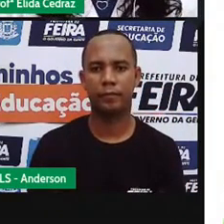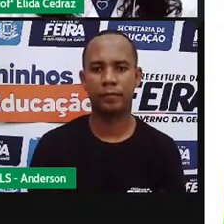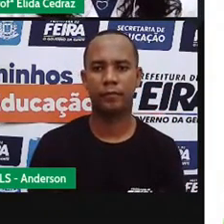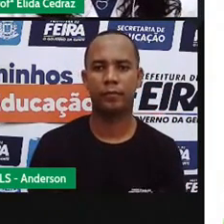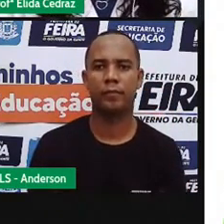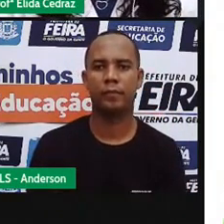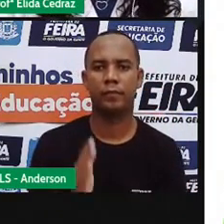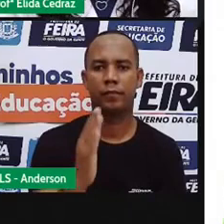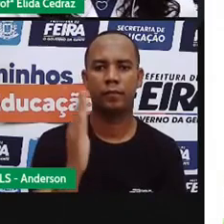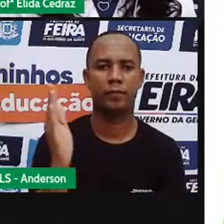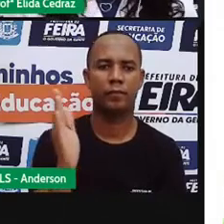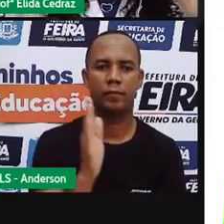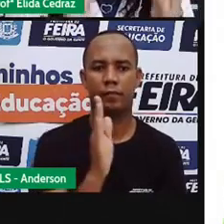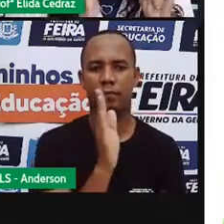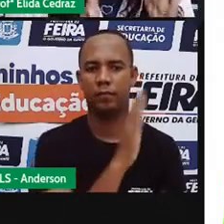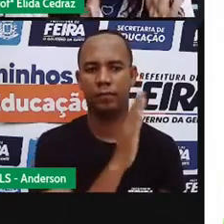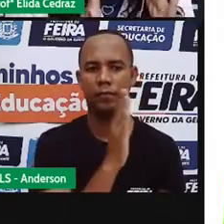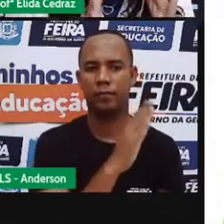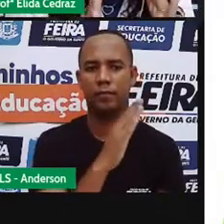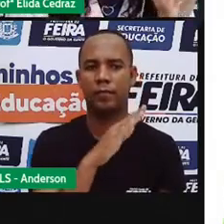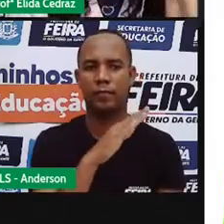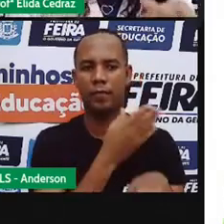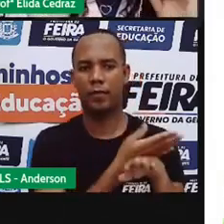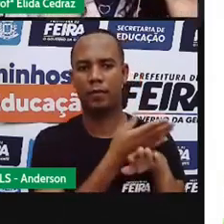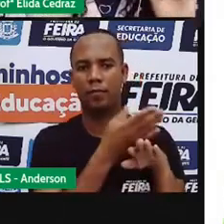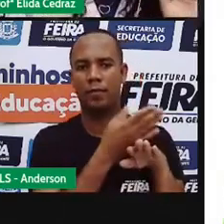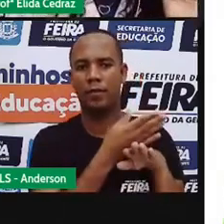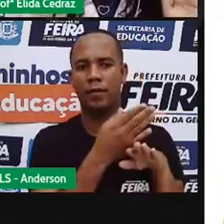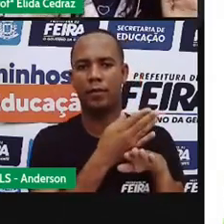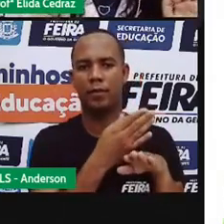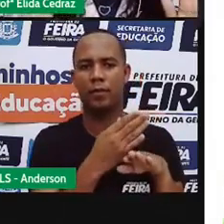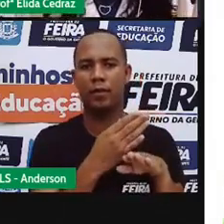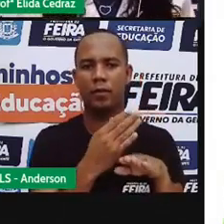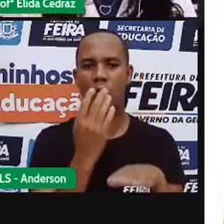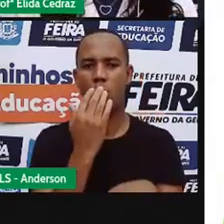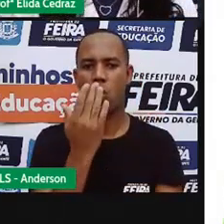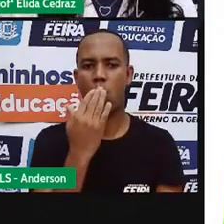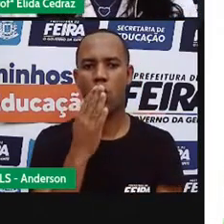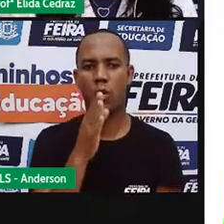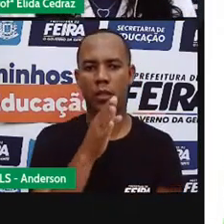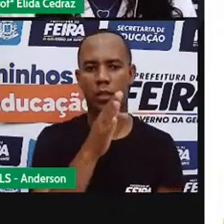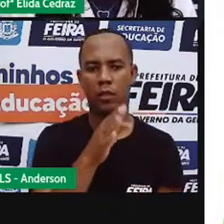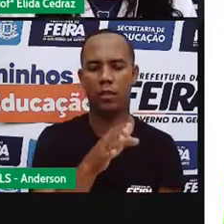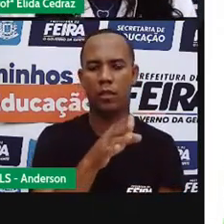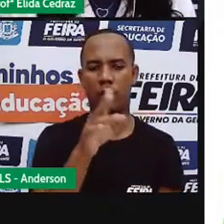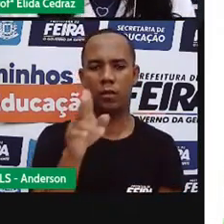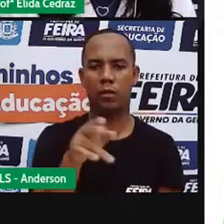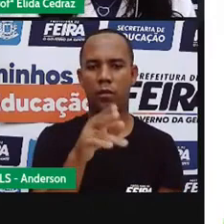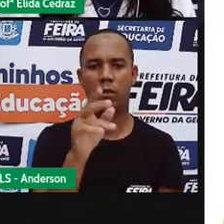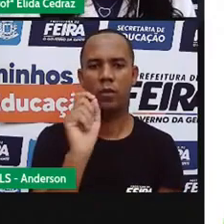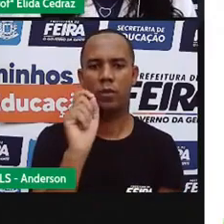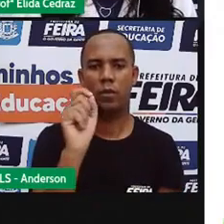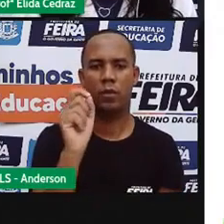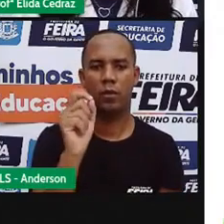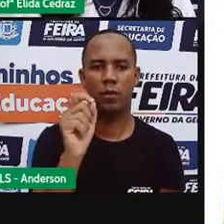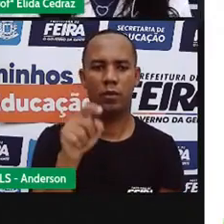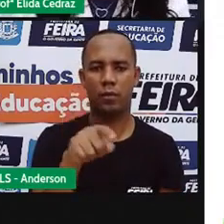dos tracinhos é branco e dentro dos tracinhos é uma outra cor. O que é isso?